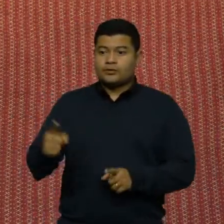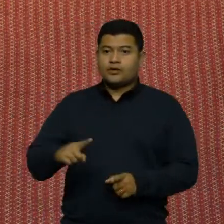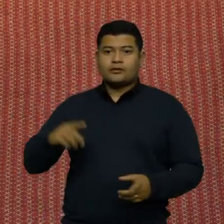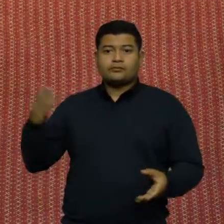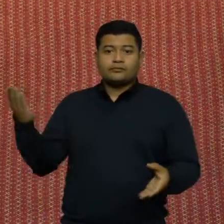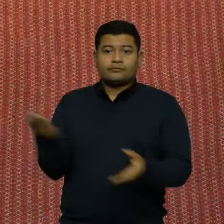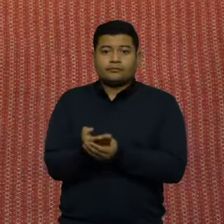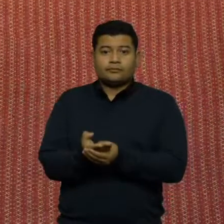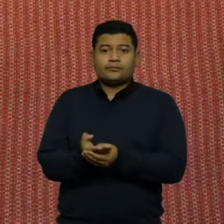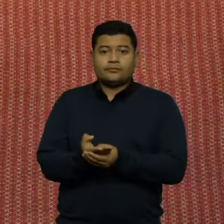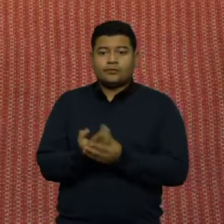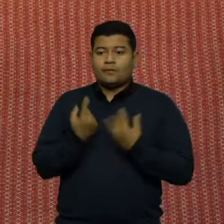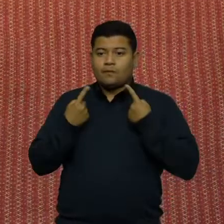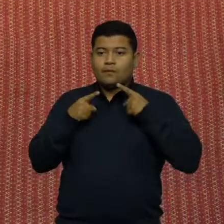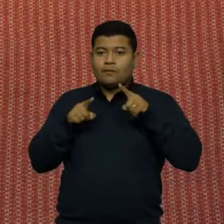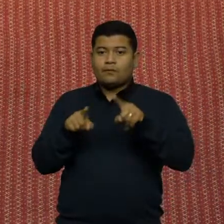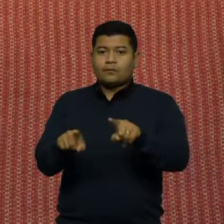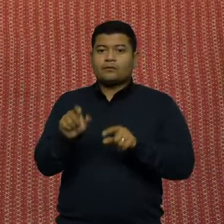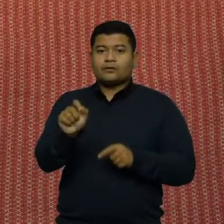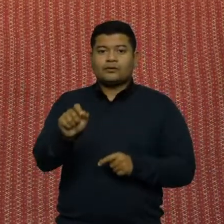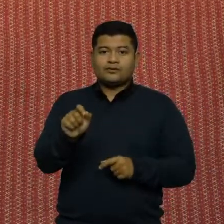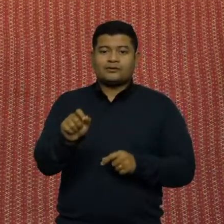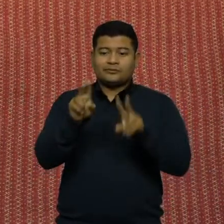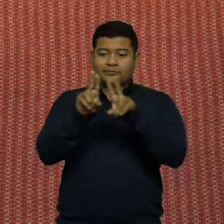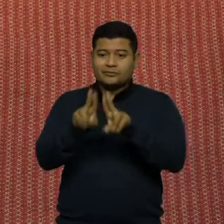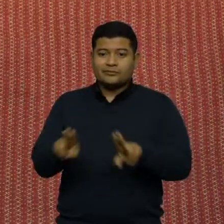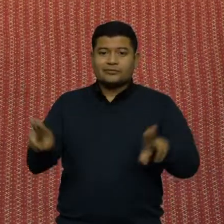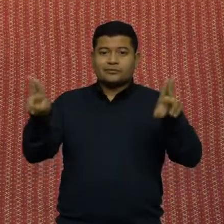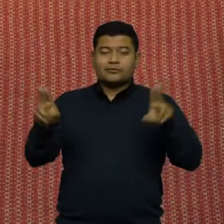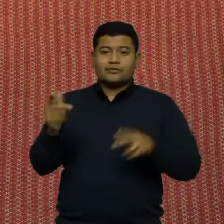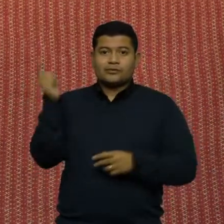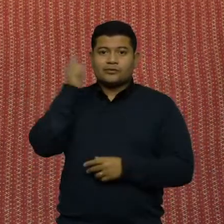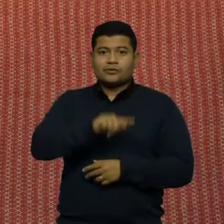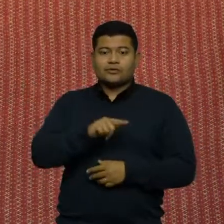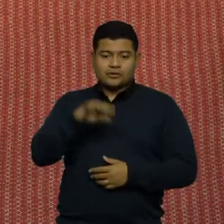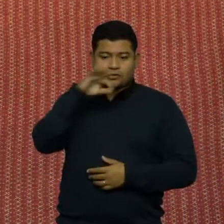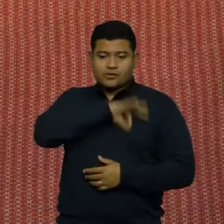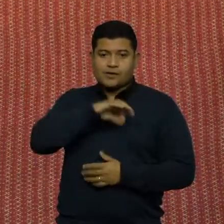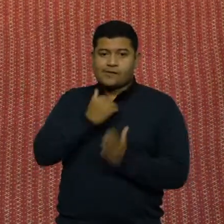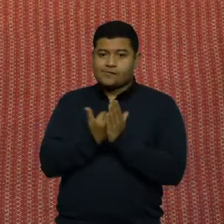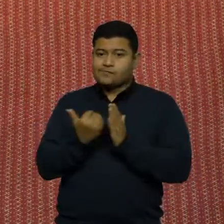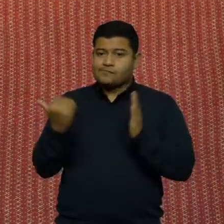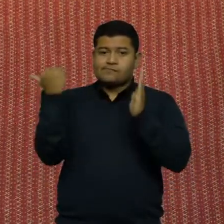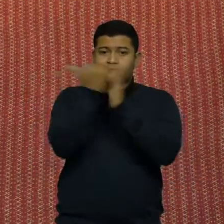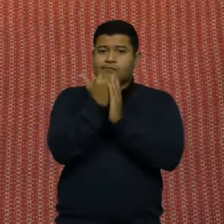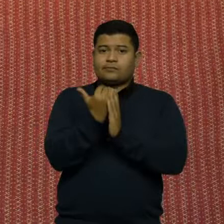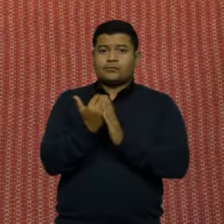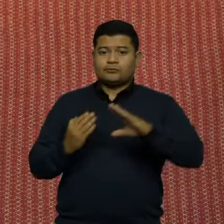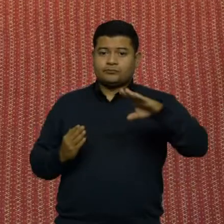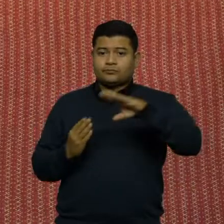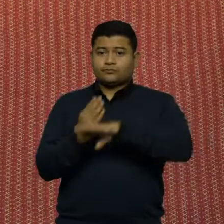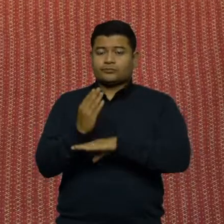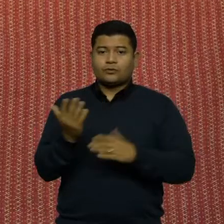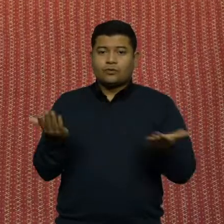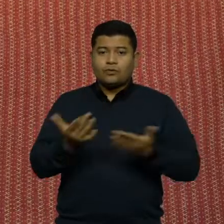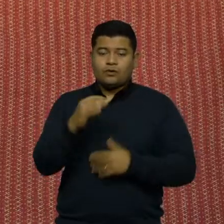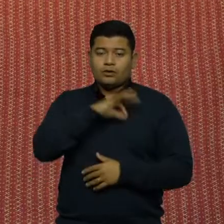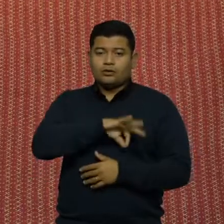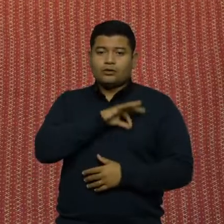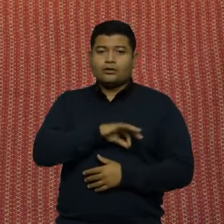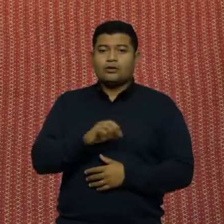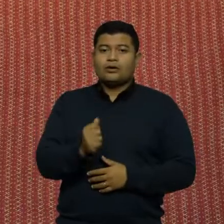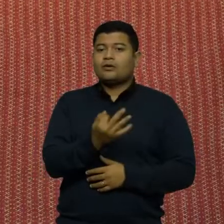própria Universidade Federal para conseguir ganhar acima do teto. Hoje recebe um salário de R$ 44.000,